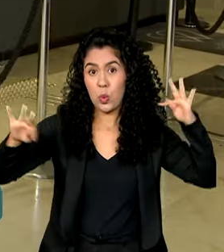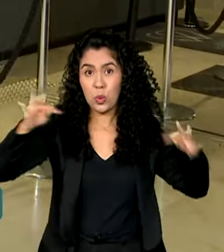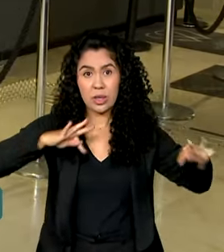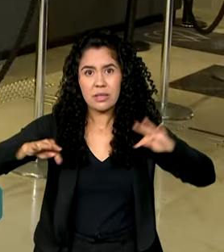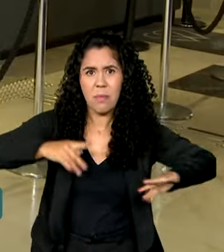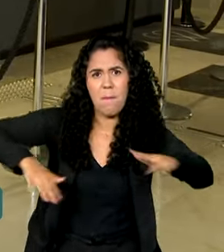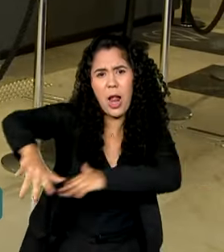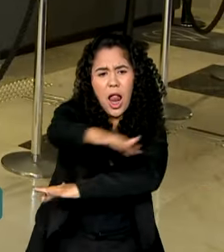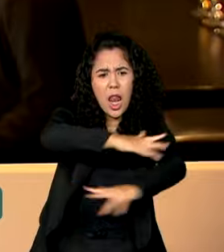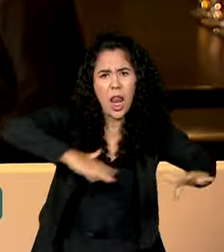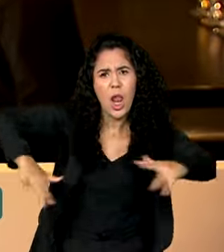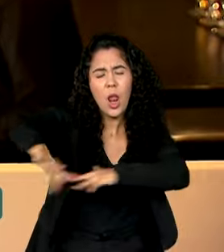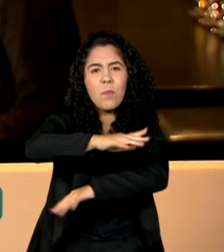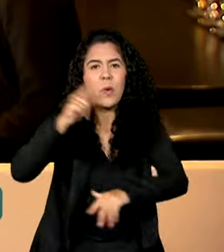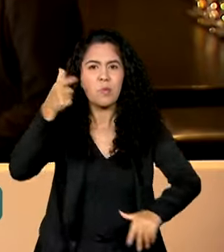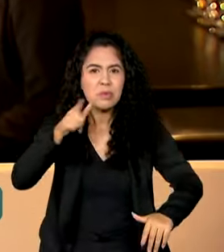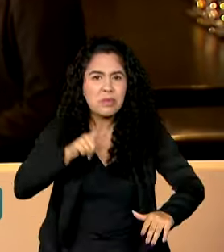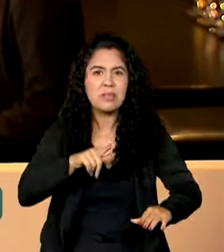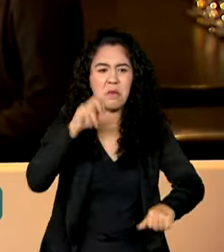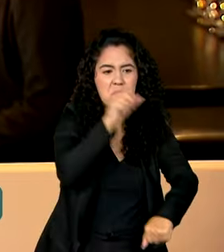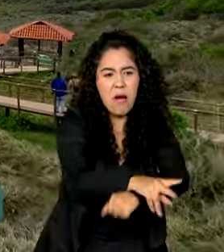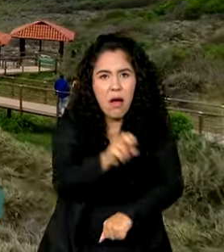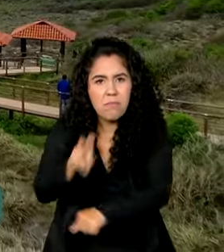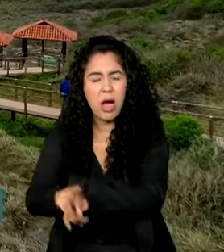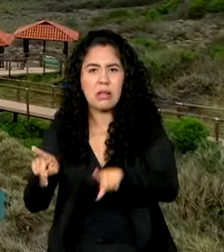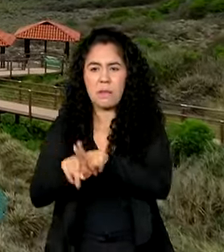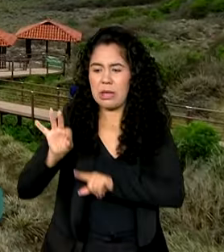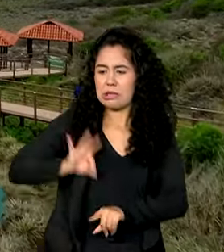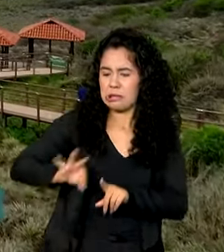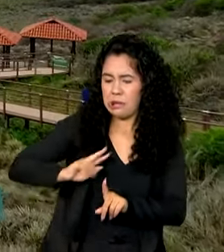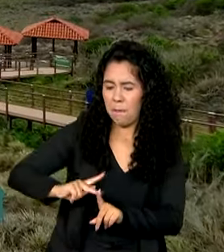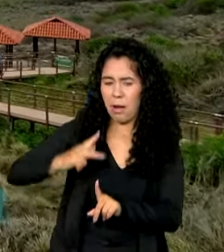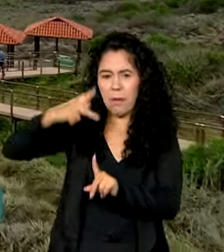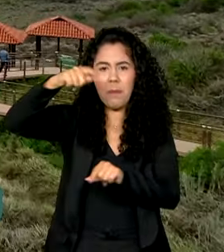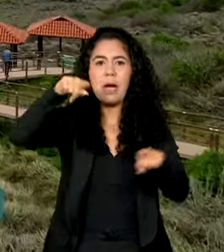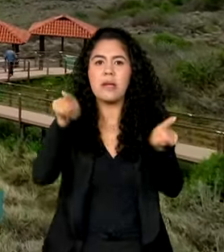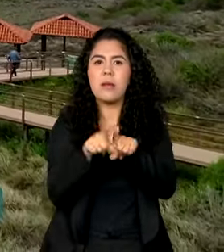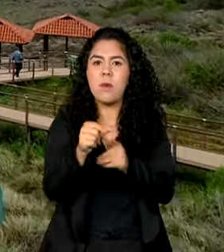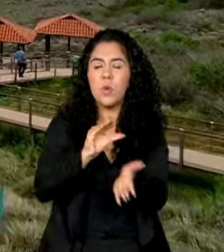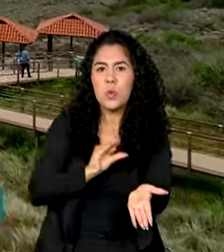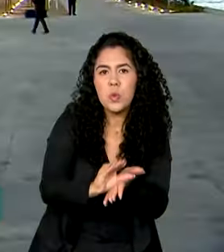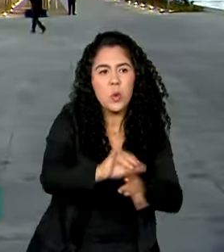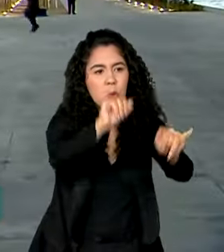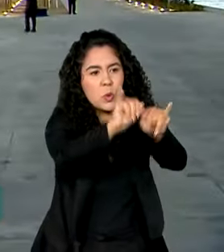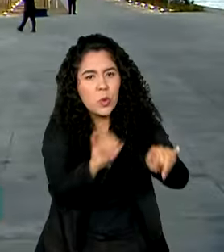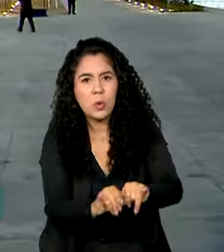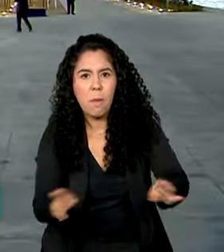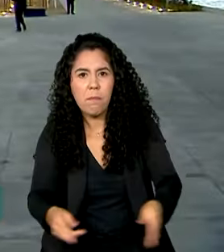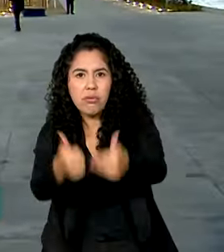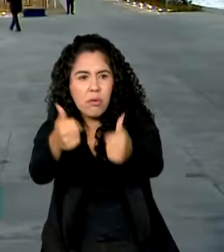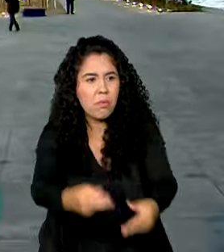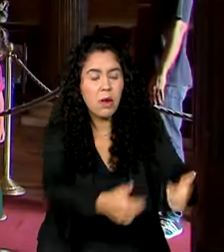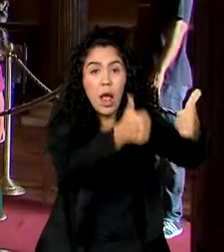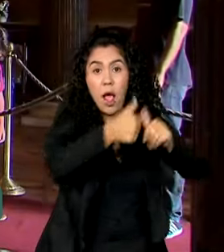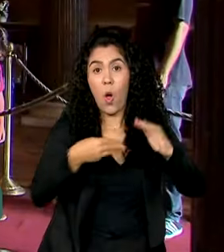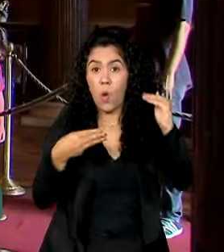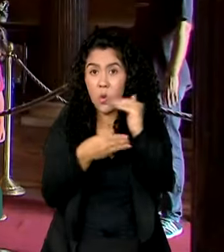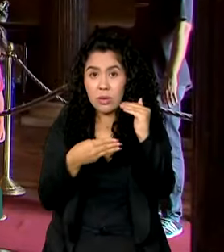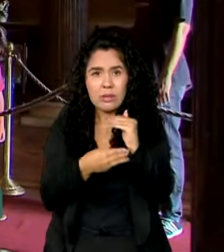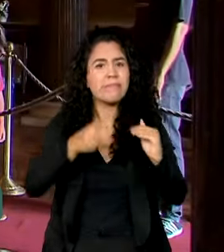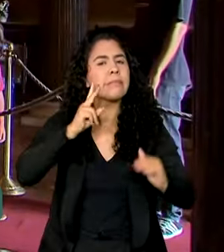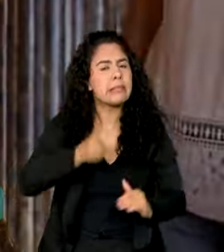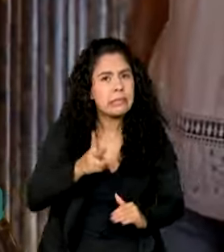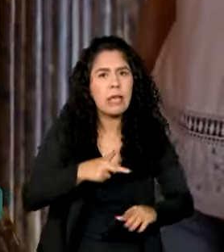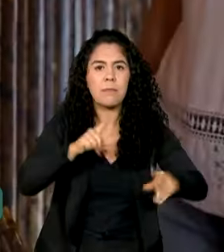para o desenvolvimento local, geração de emprego e renda e investimentos em infraestrutura. A Unesco está sempre